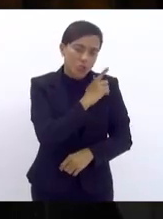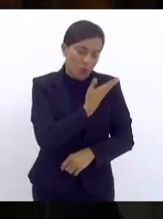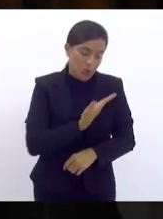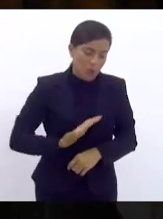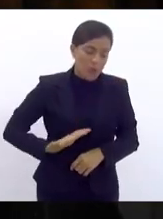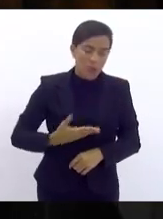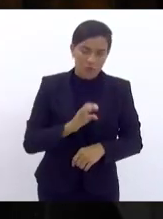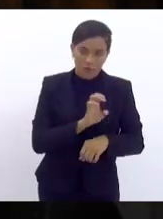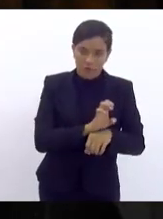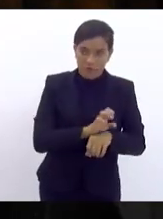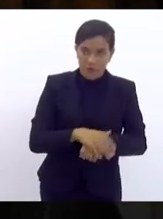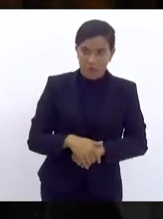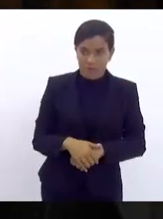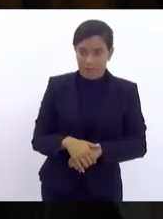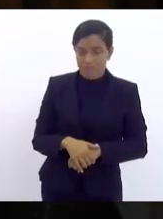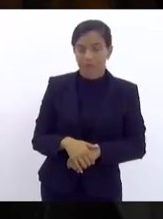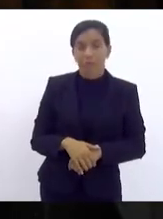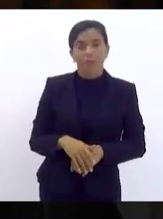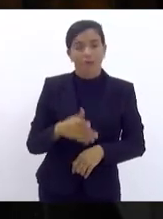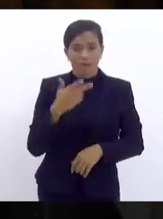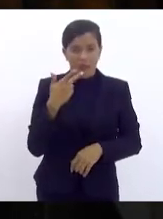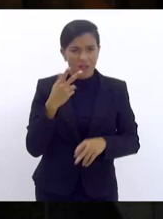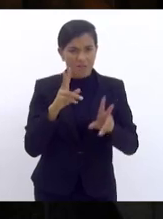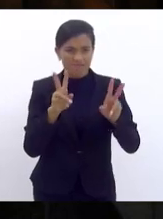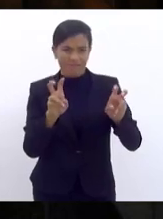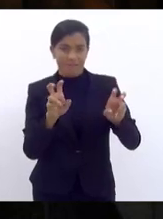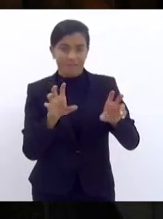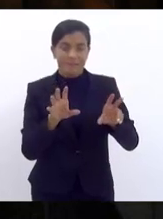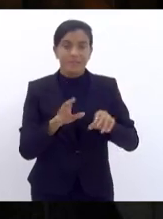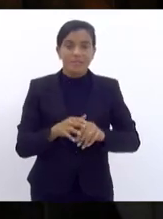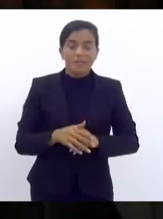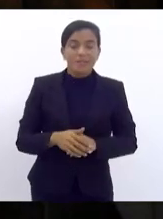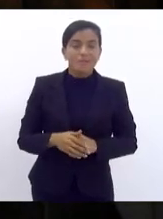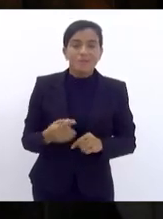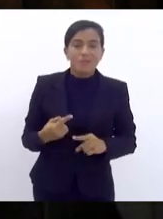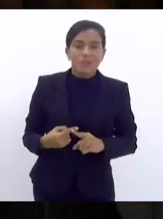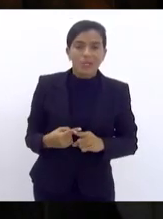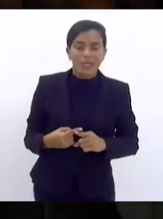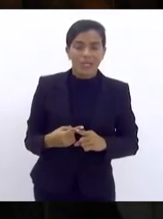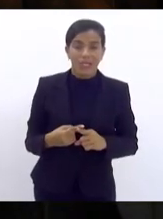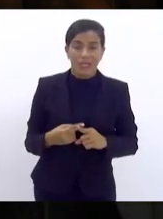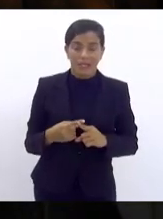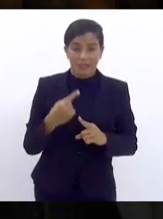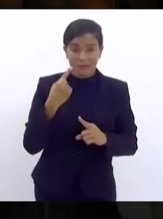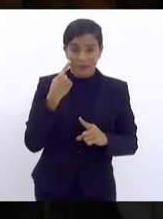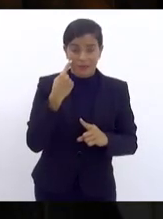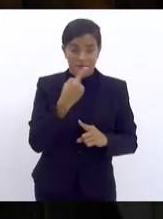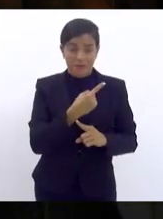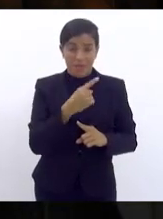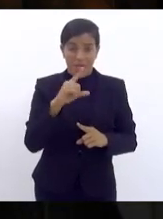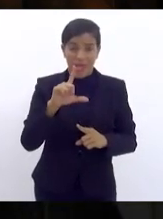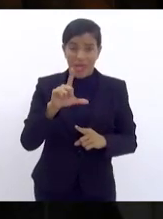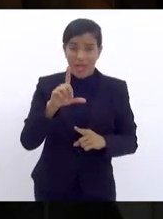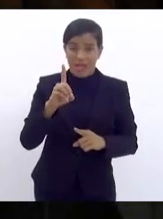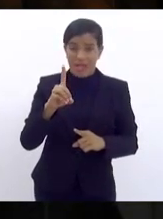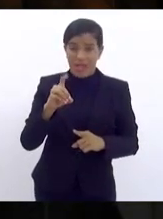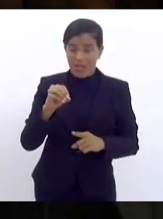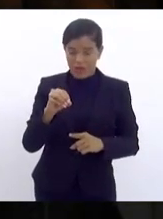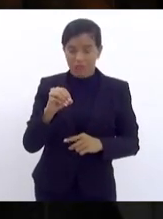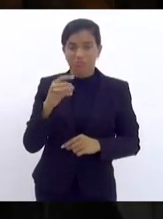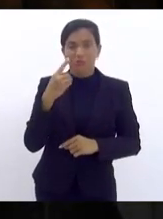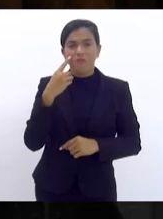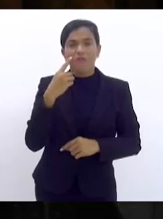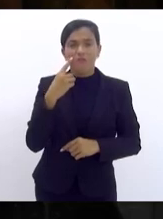Quis-te destacar essa questão, senhor presidente, porque as projeções da LDO, eu vou citar alguns